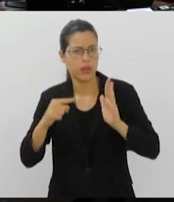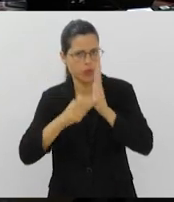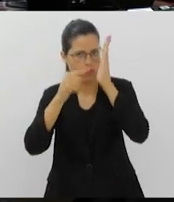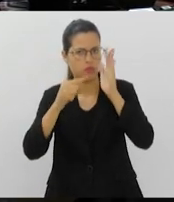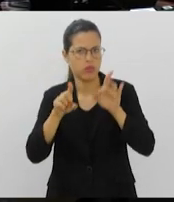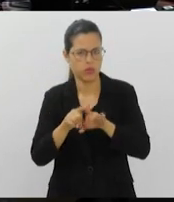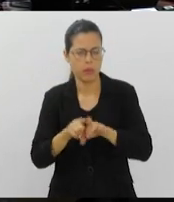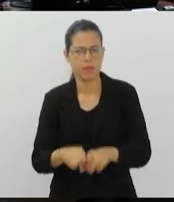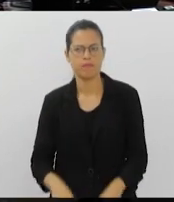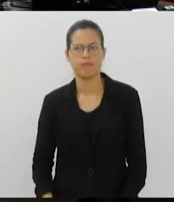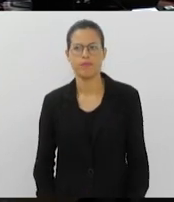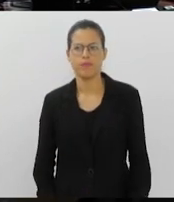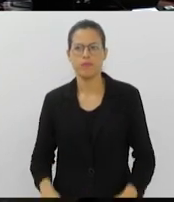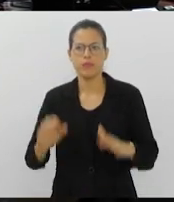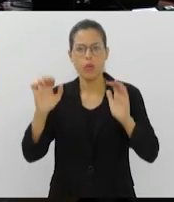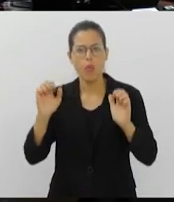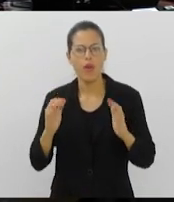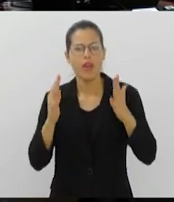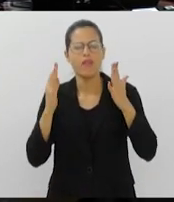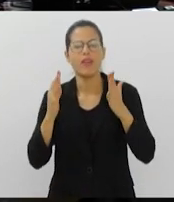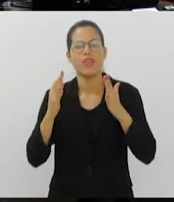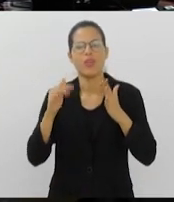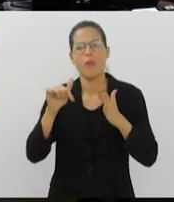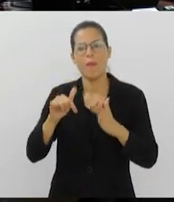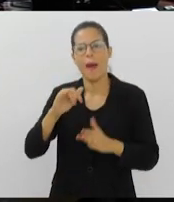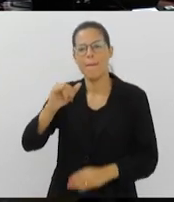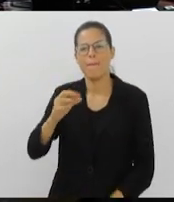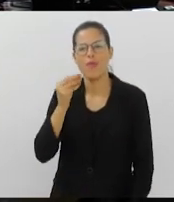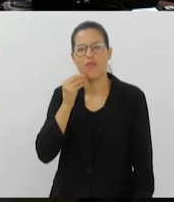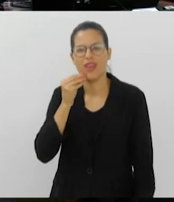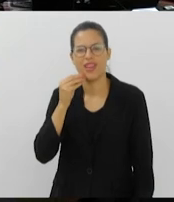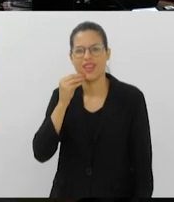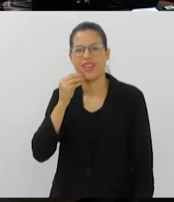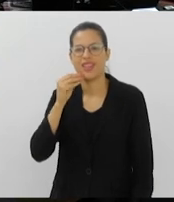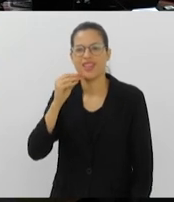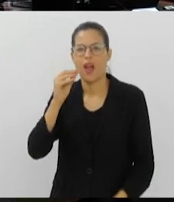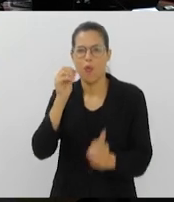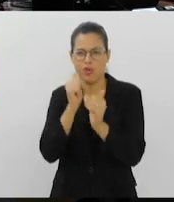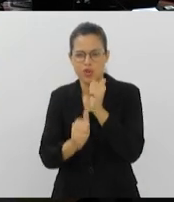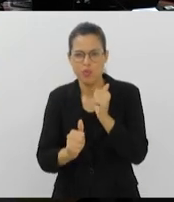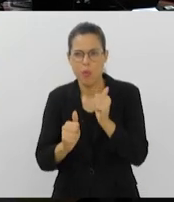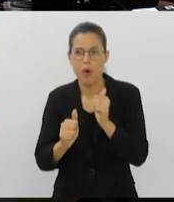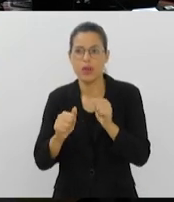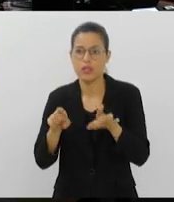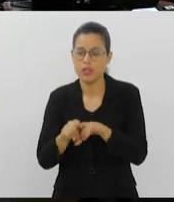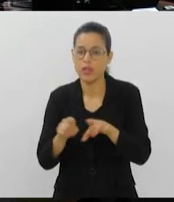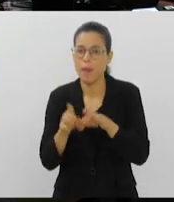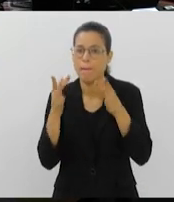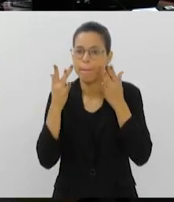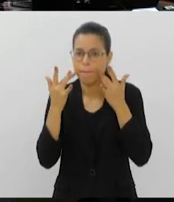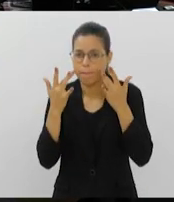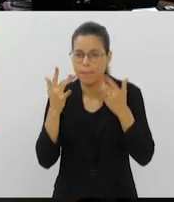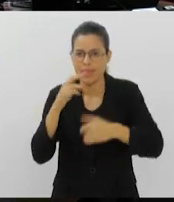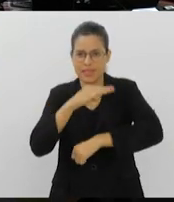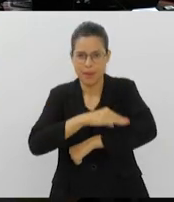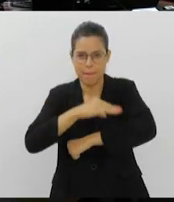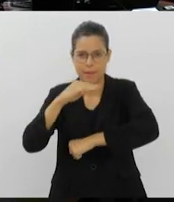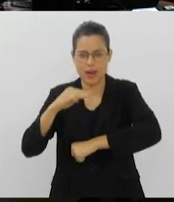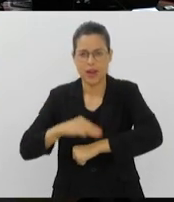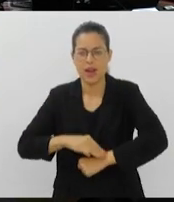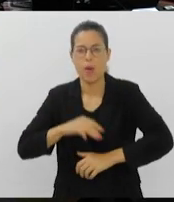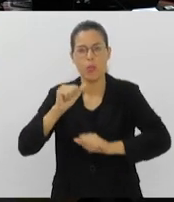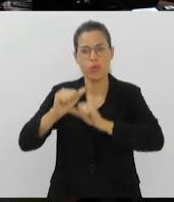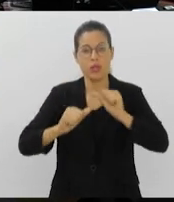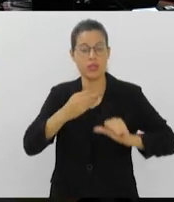ainda. Bem, um evento para curtir o Breaking Olímpico na Glória e uma peça em Macaé, que aborda as mudanças na vida de uma